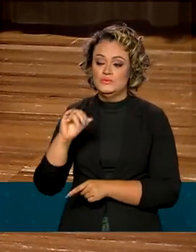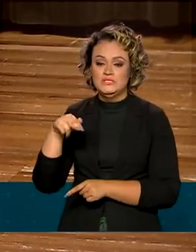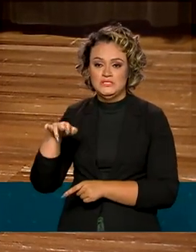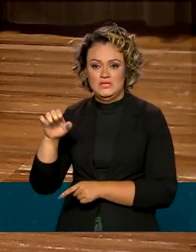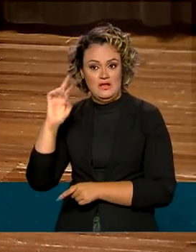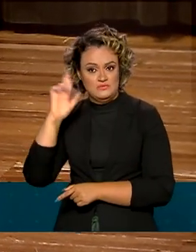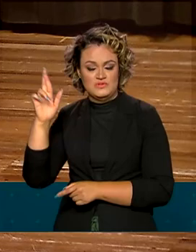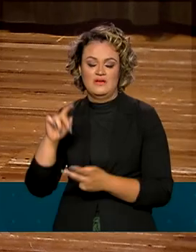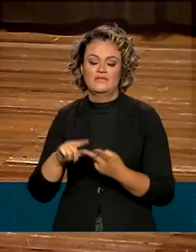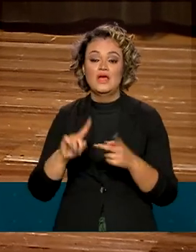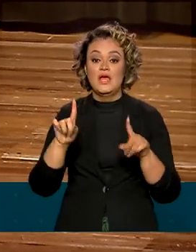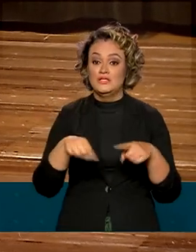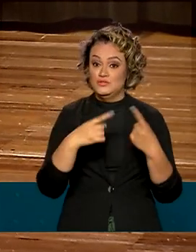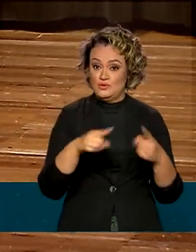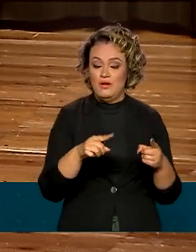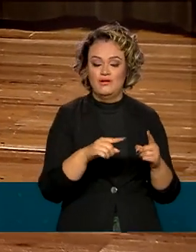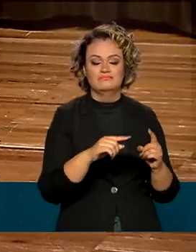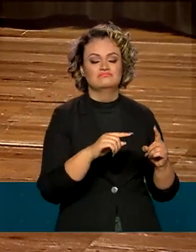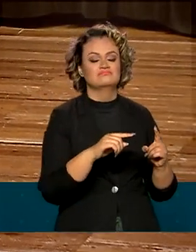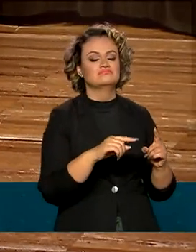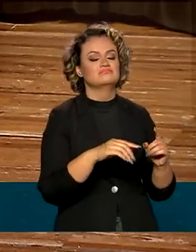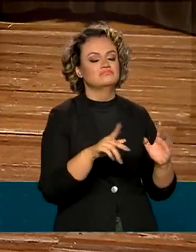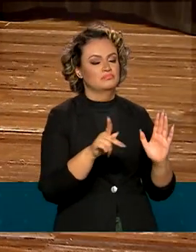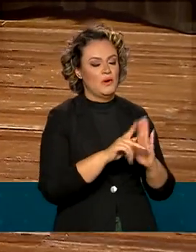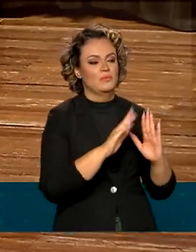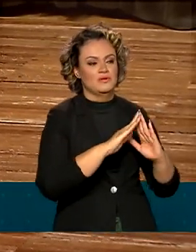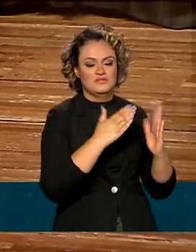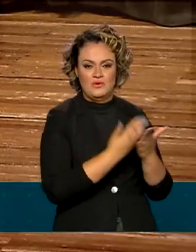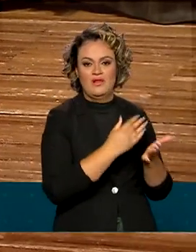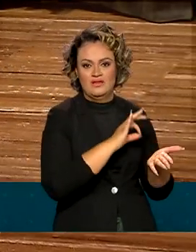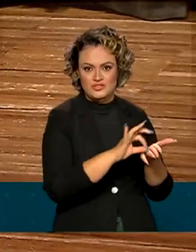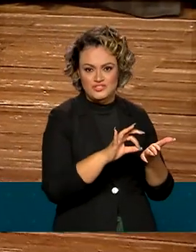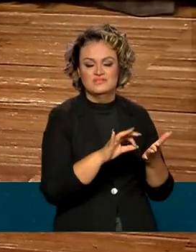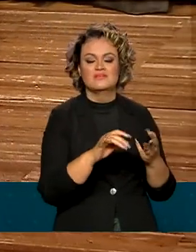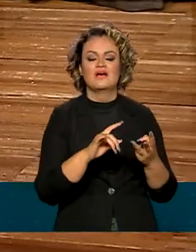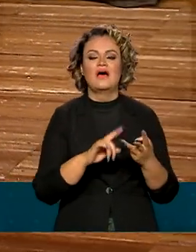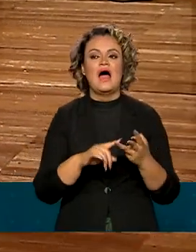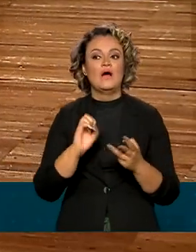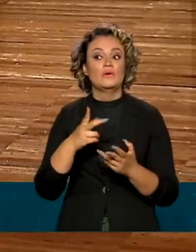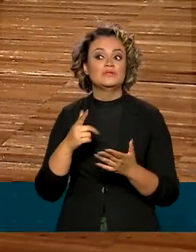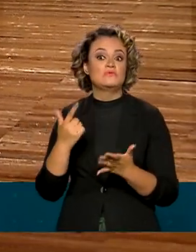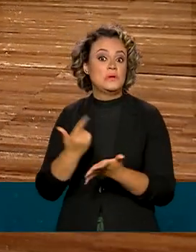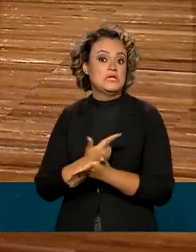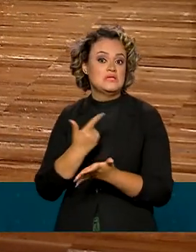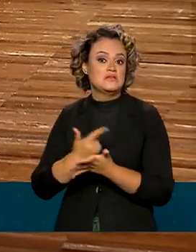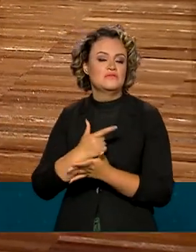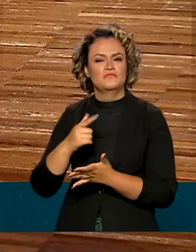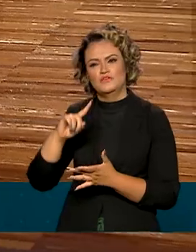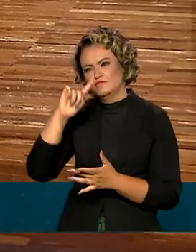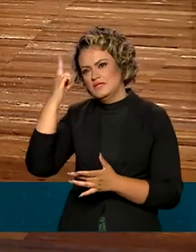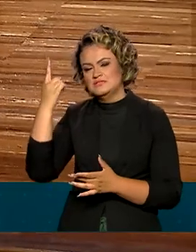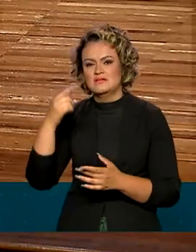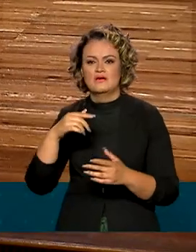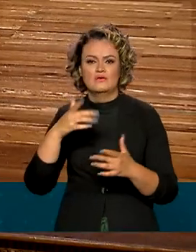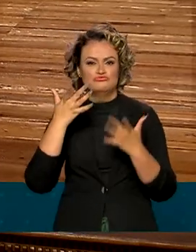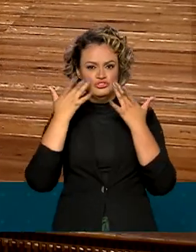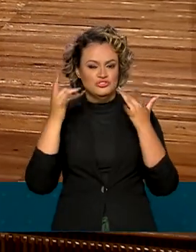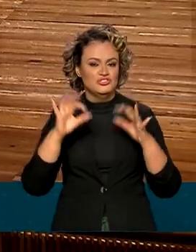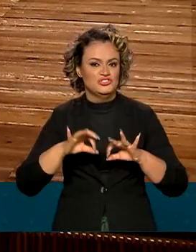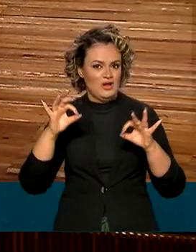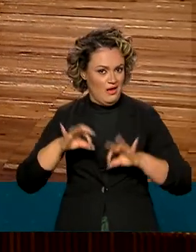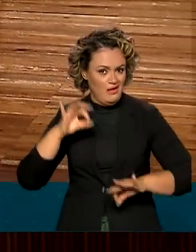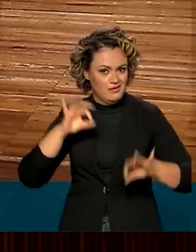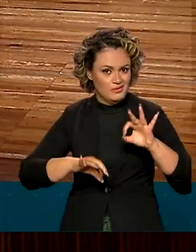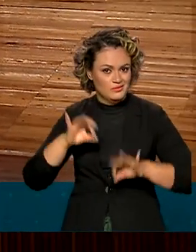uma música, pela Escola de Belas Artes. Agora, se o caso é de uma obra de ficção, um livro, por exemplo, ou ainda uma peça de teatro que